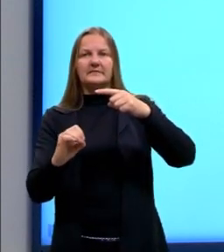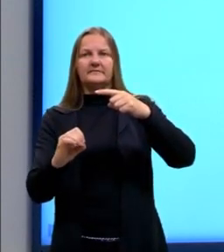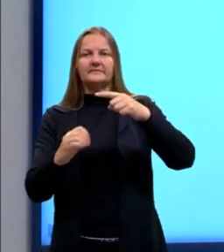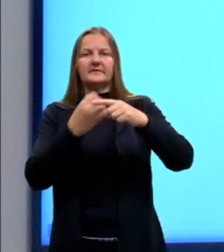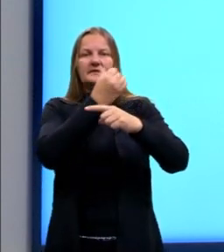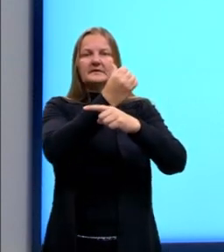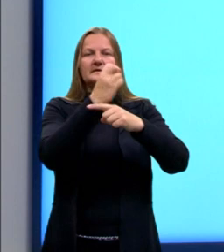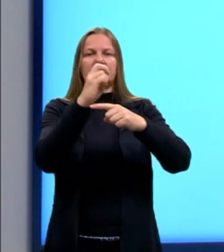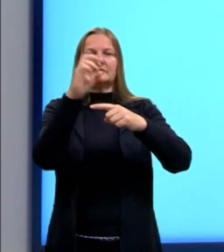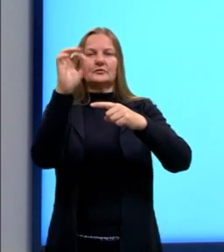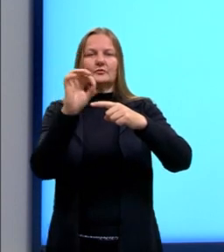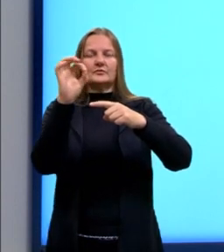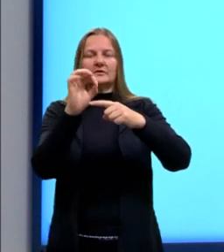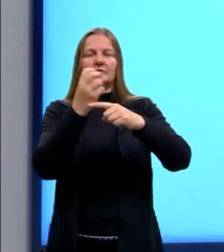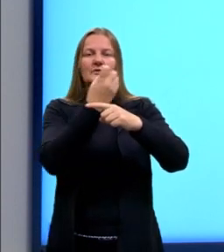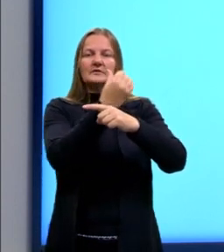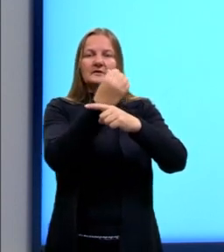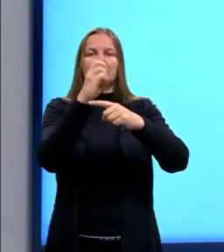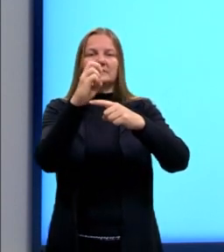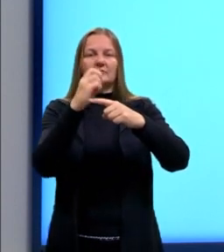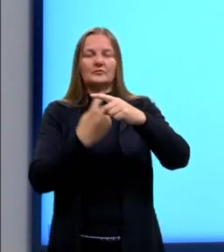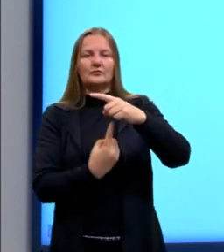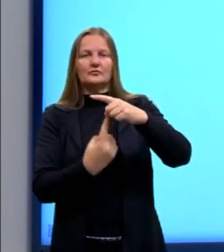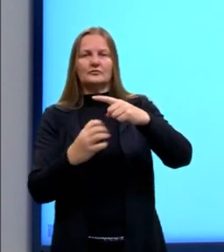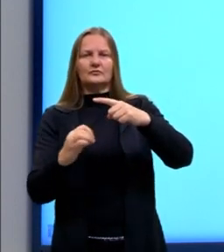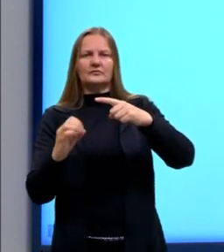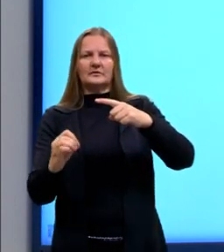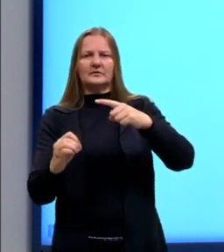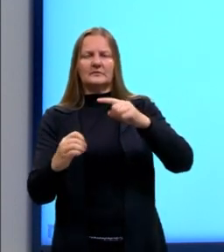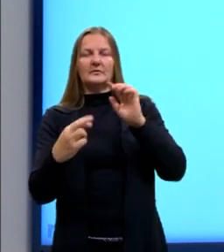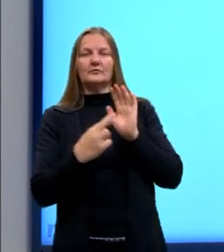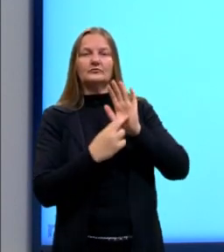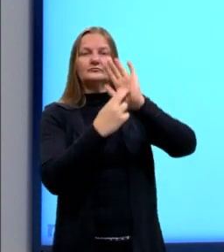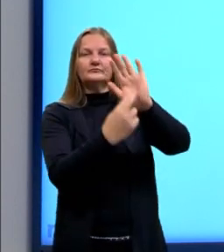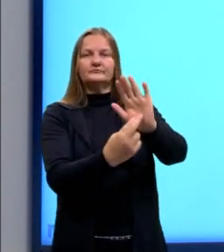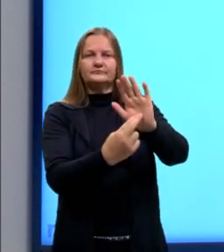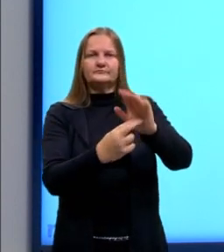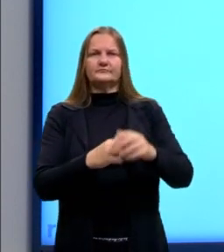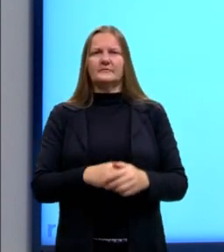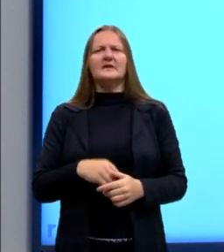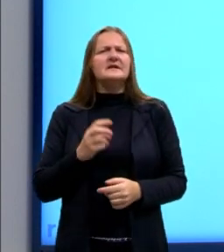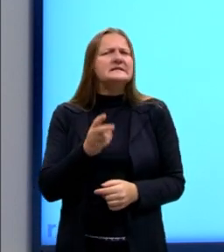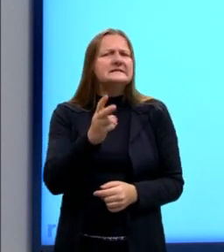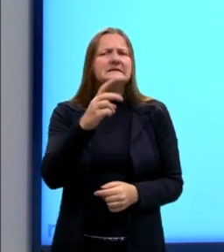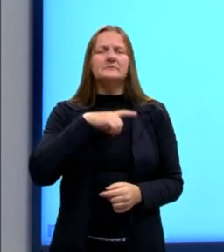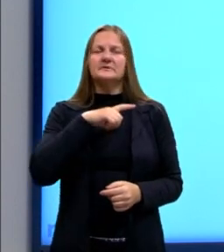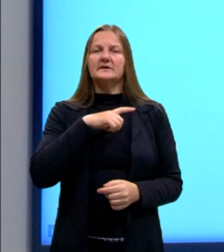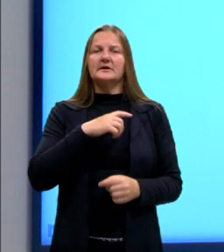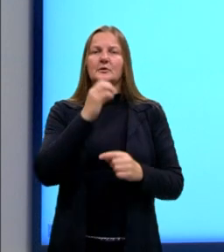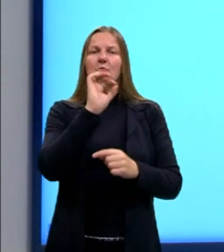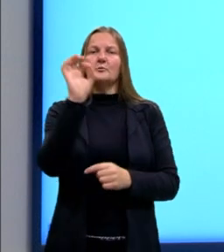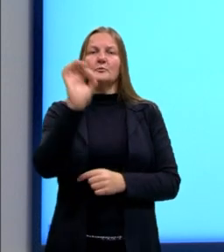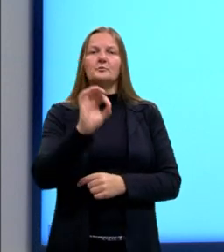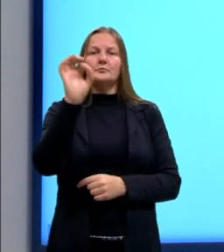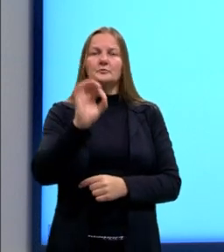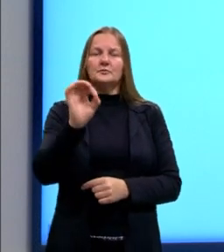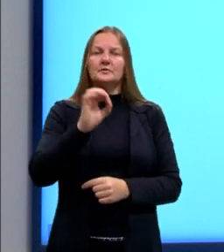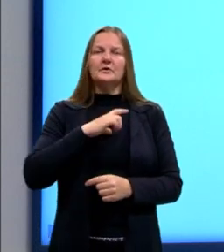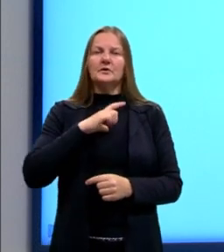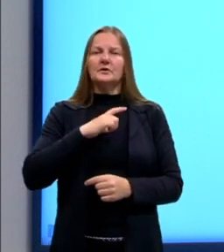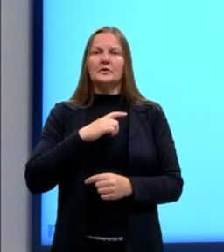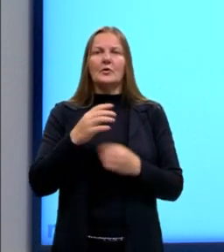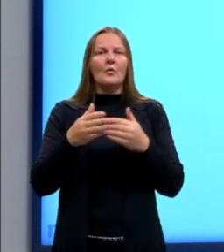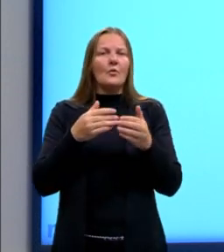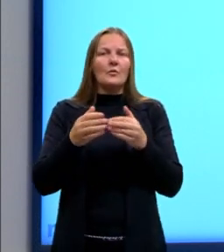65% é 65 sobre 100. Sempre que nós tivermos a porcentagem de um